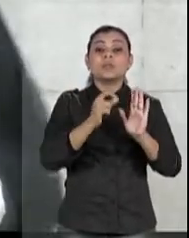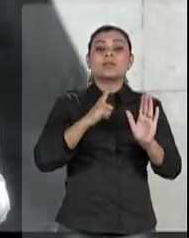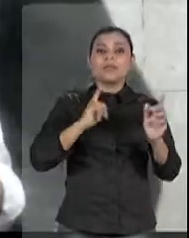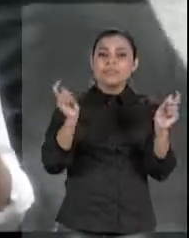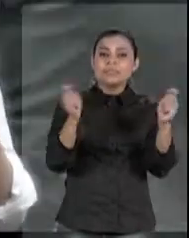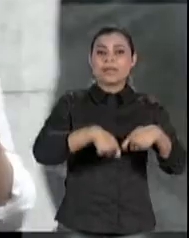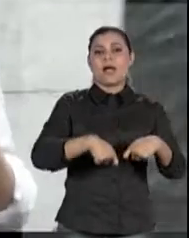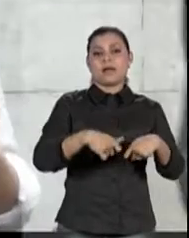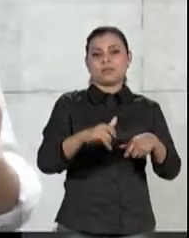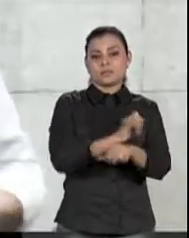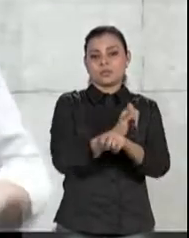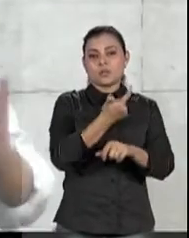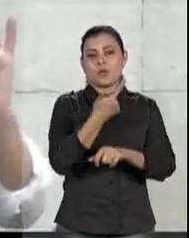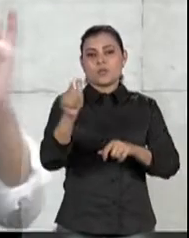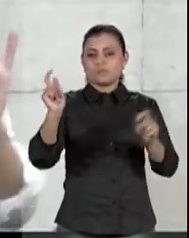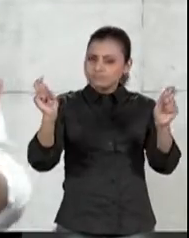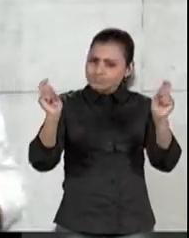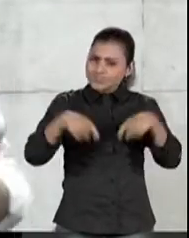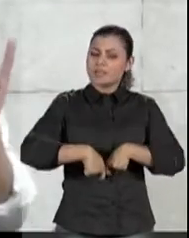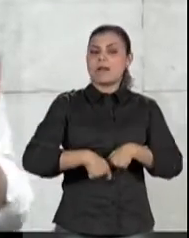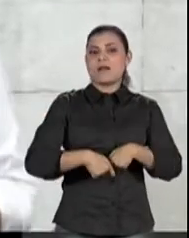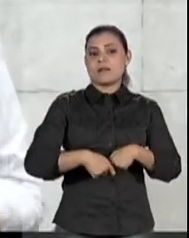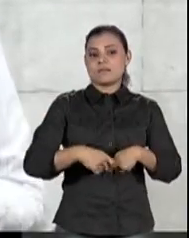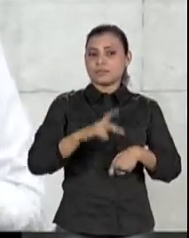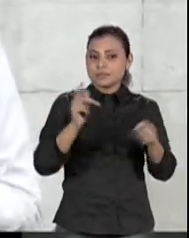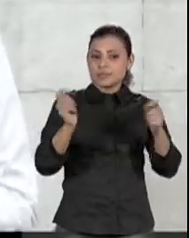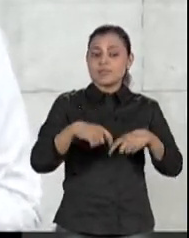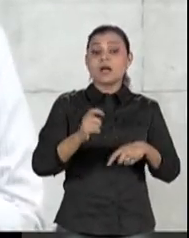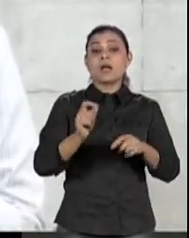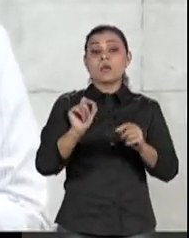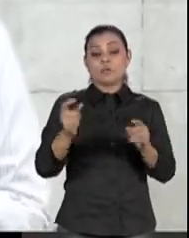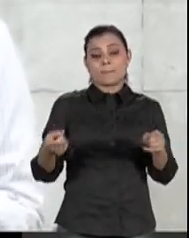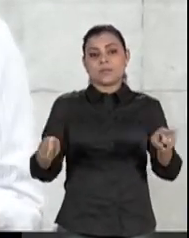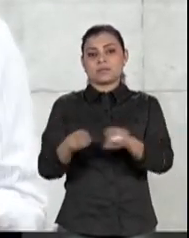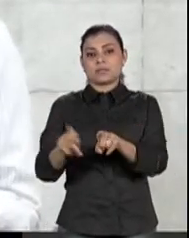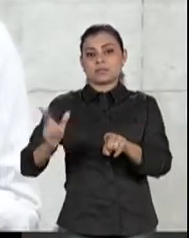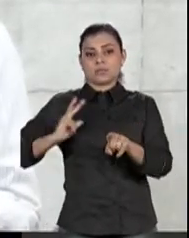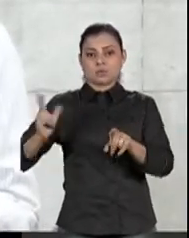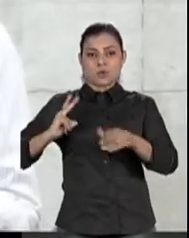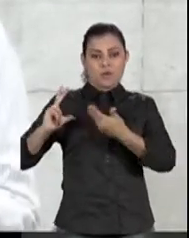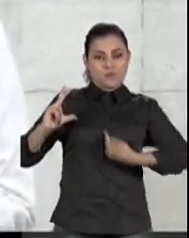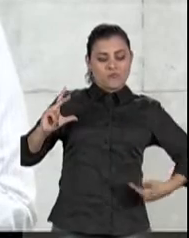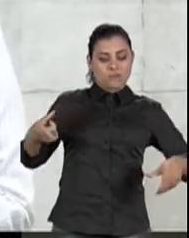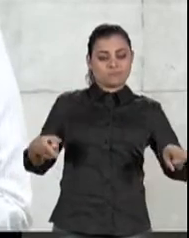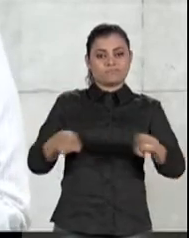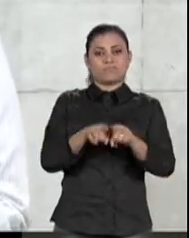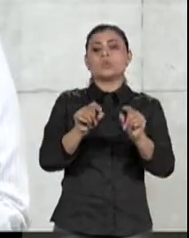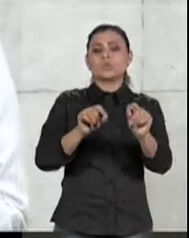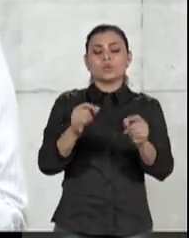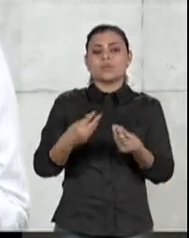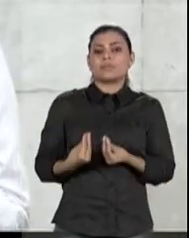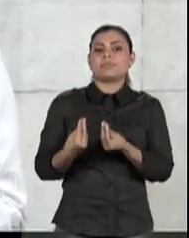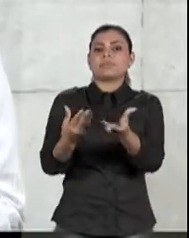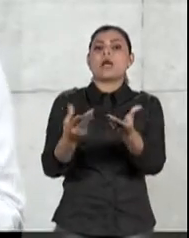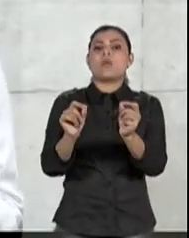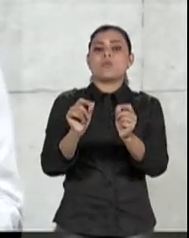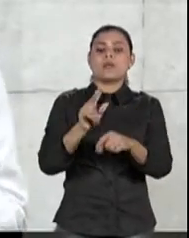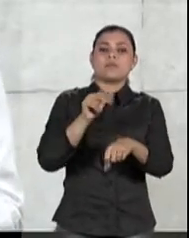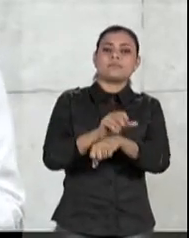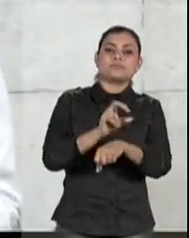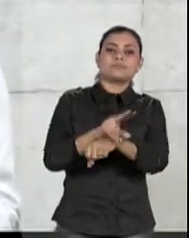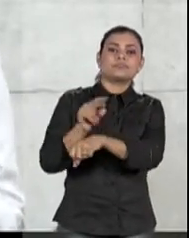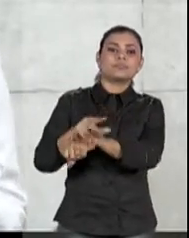prefeitura com o Ministério Público, com o Judiciário, com o setor privado, para garantir a oferta de vagas de